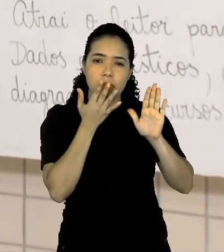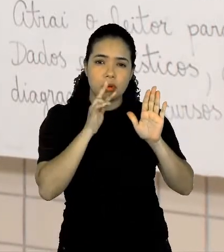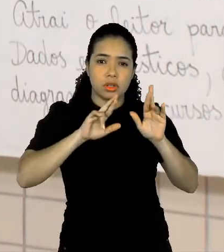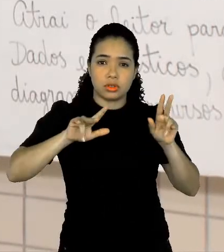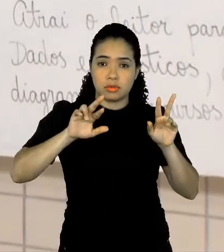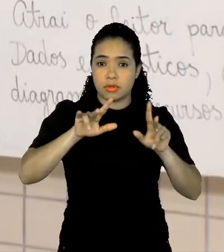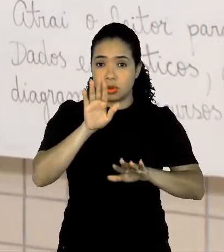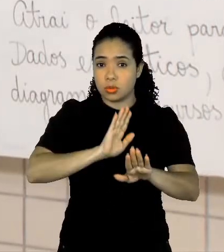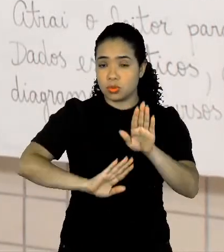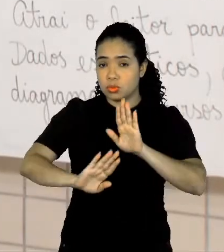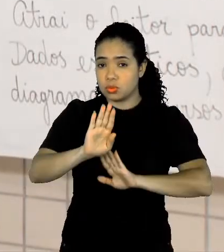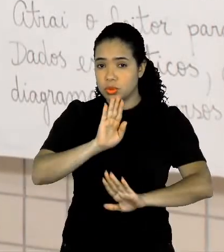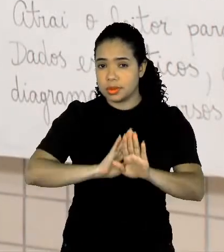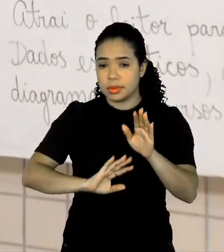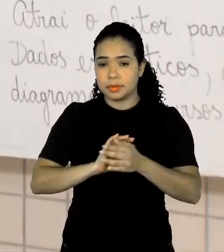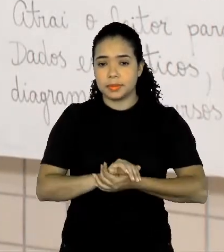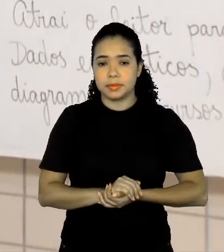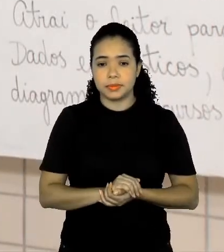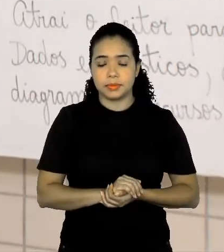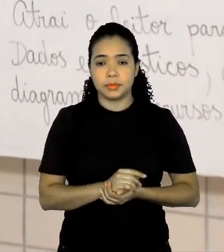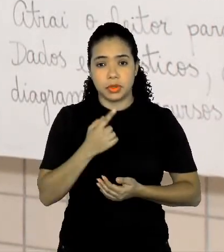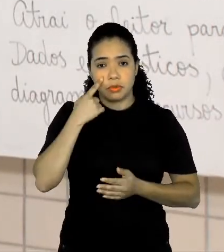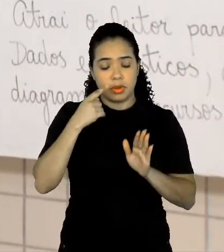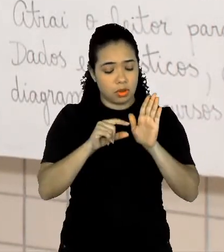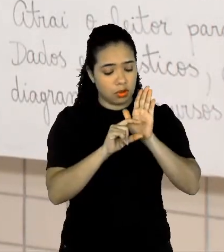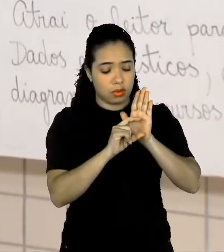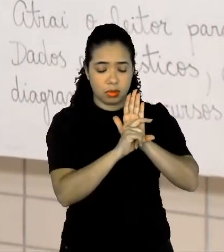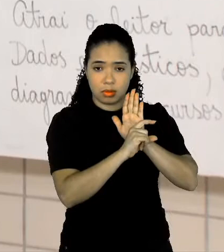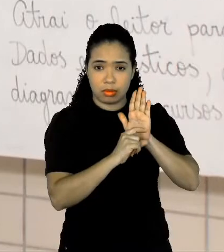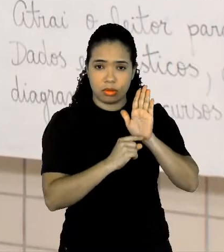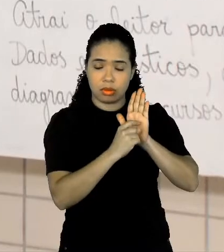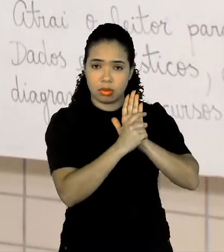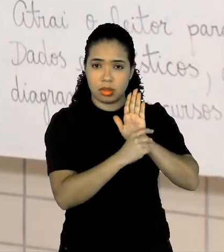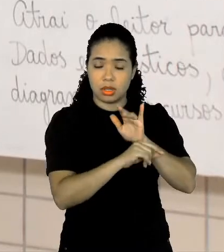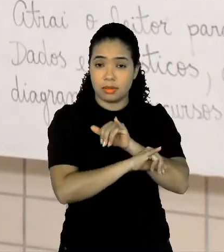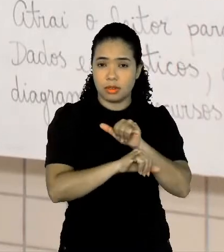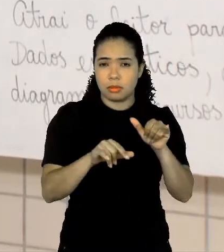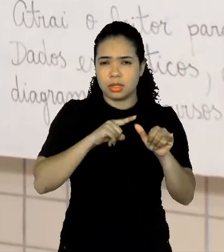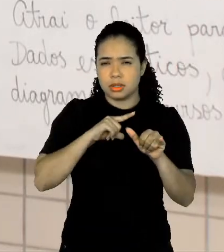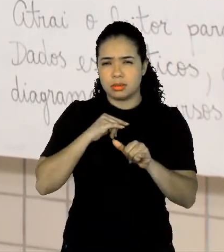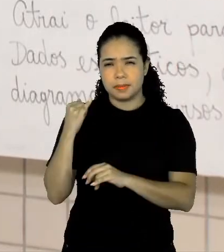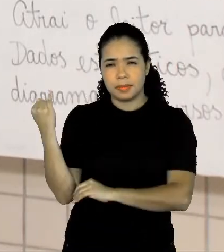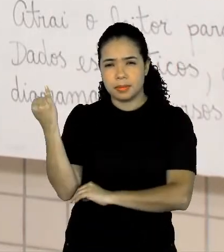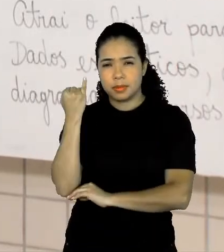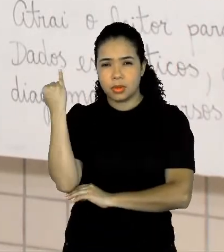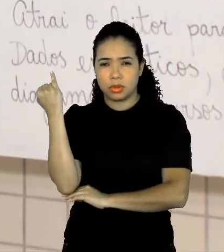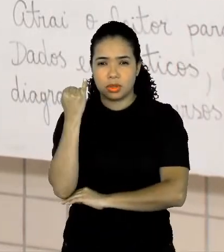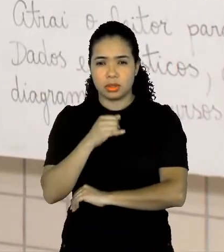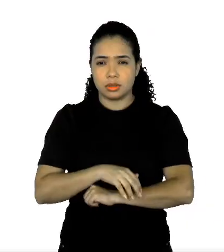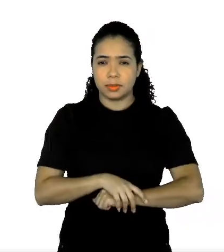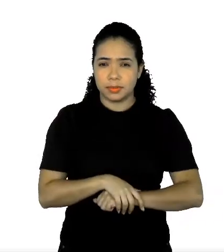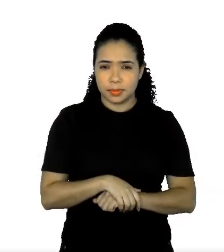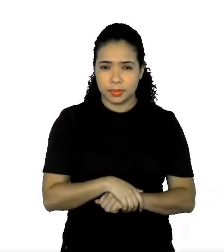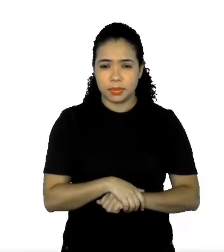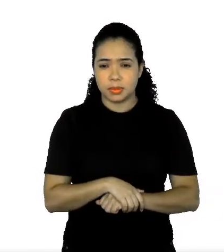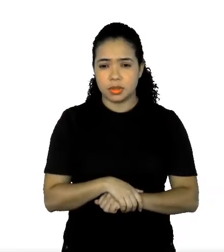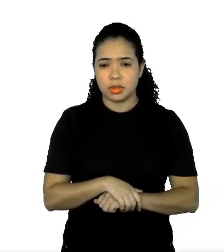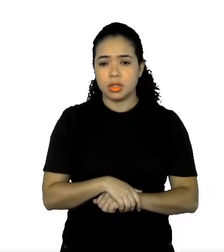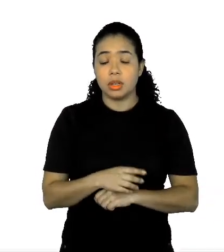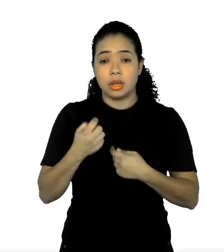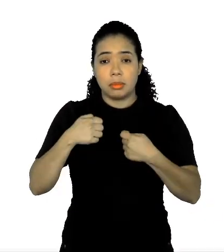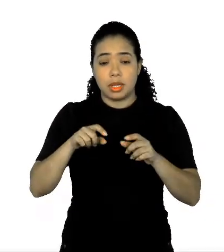a gente ter cuidado. Aqui do lado, ele tem também outra informação, ó. O importante, não deixe de ter o cartão do